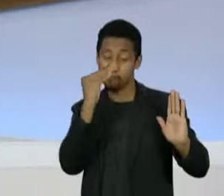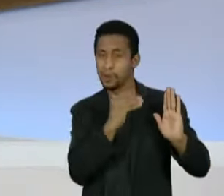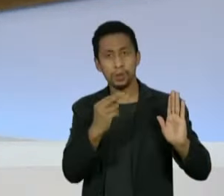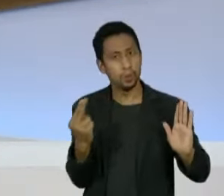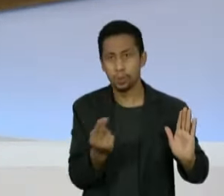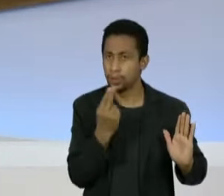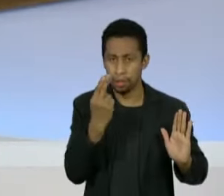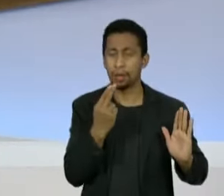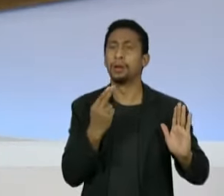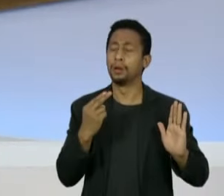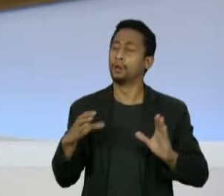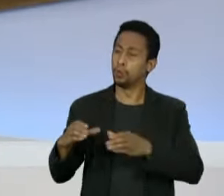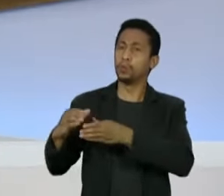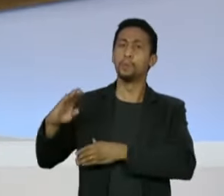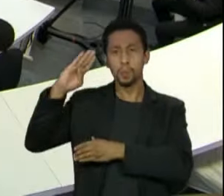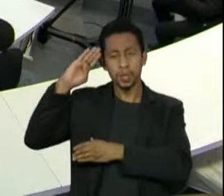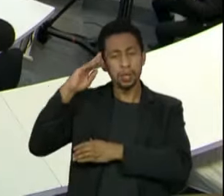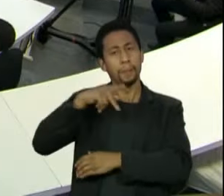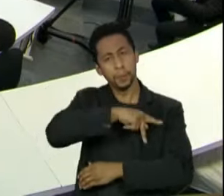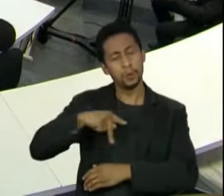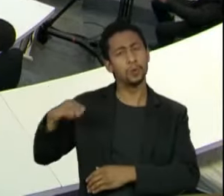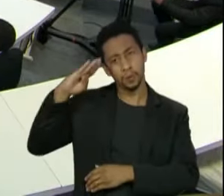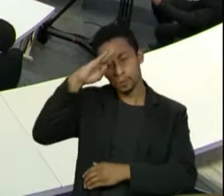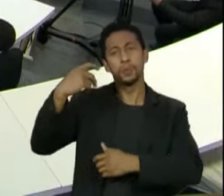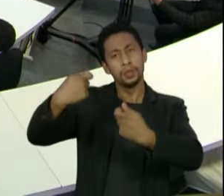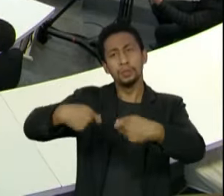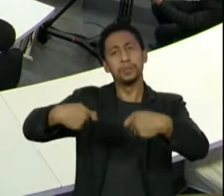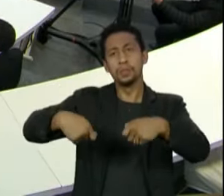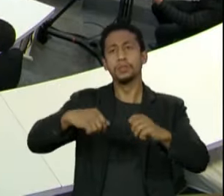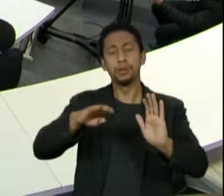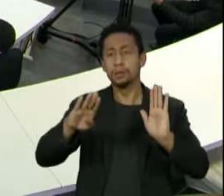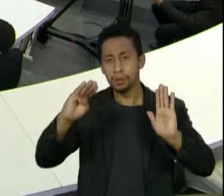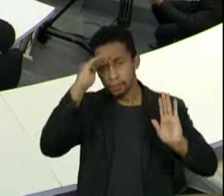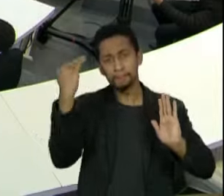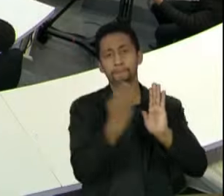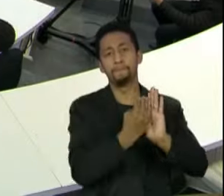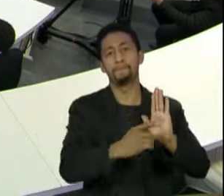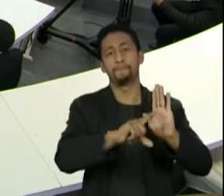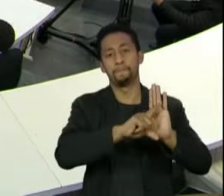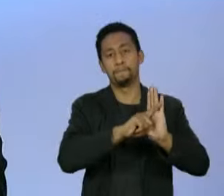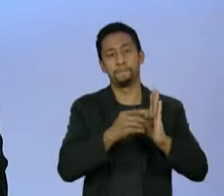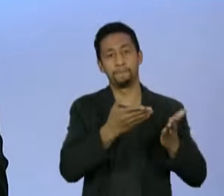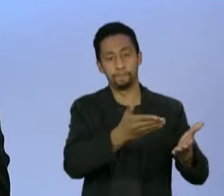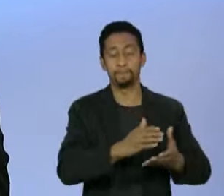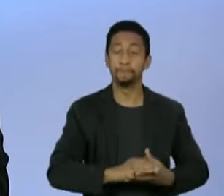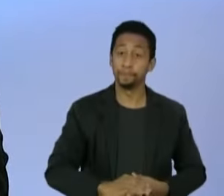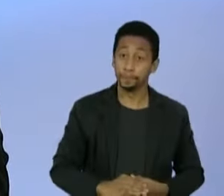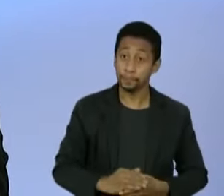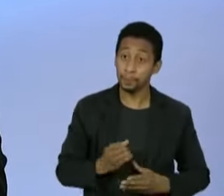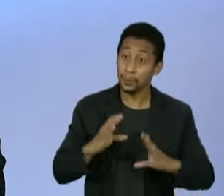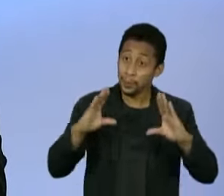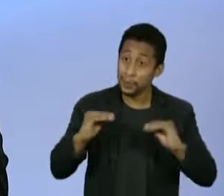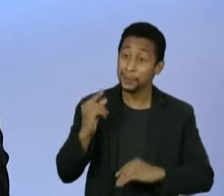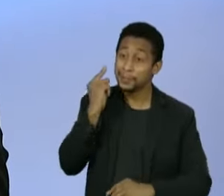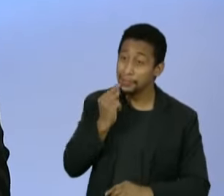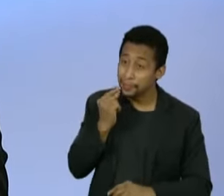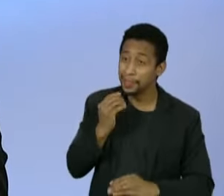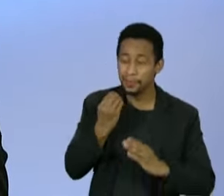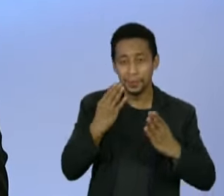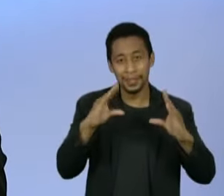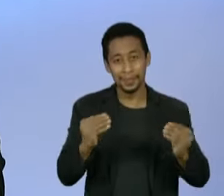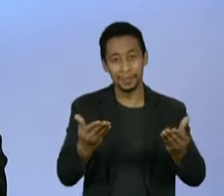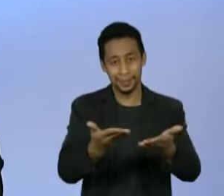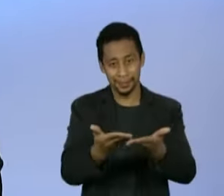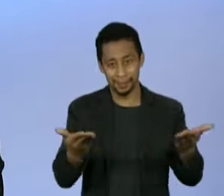tampouco o presidente da República. Wesley, por favor. Boa noite, Vera. Boa noite, senadores. Essa é a minha primeira pergunta e eu vou destinar aos dois.